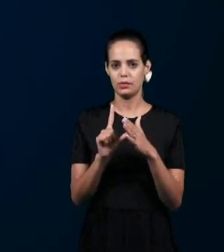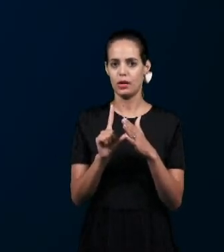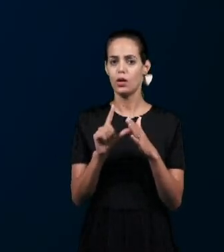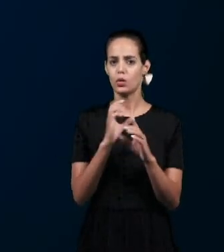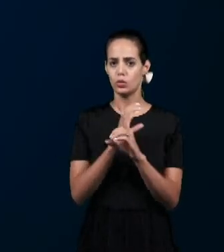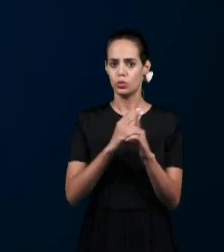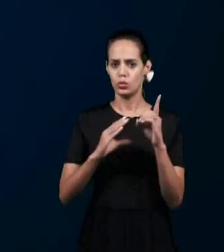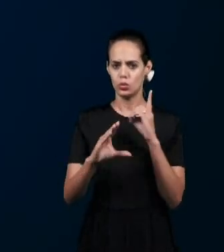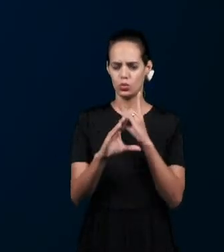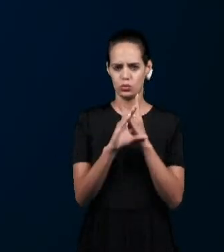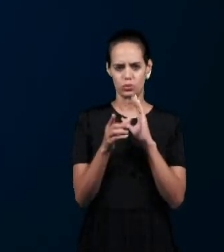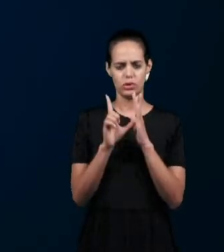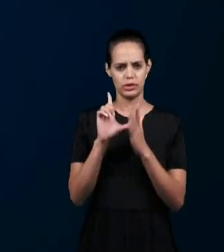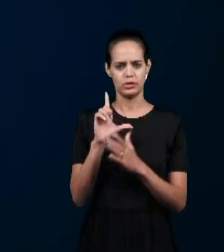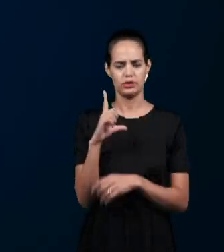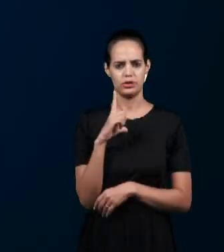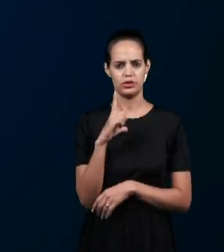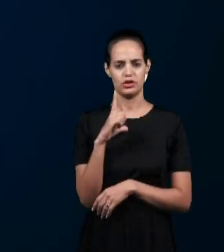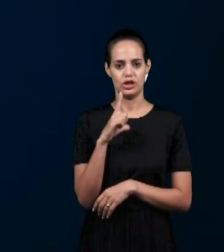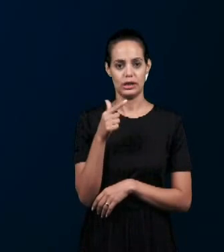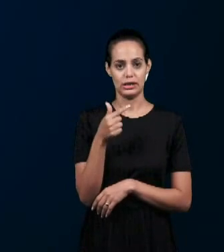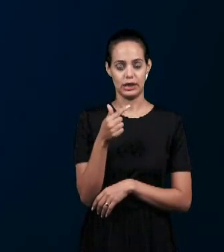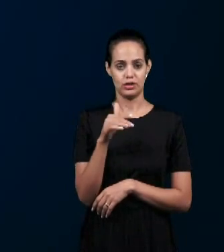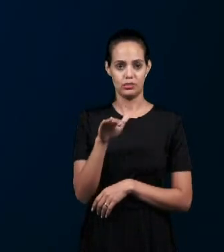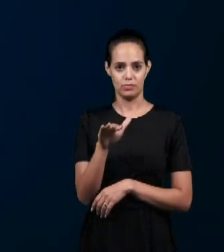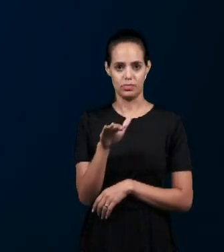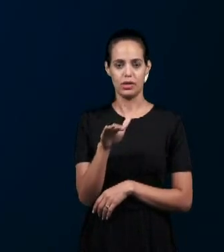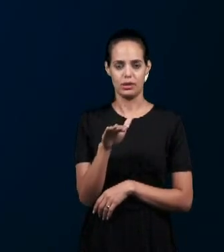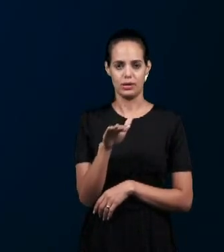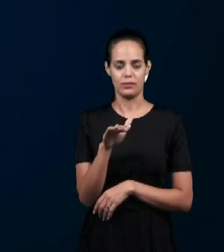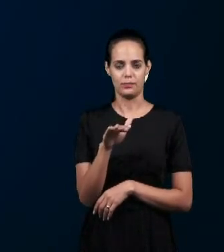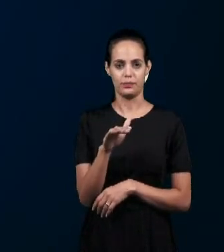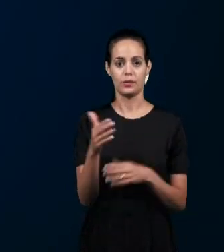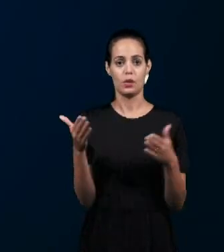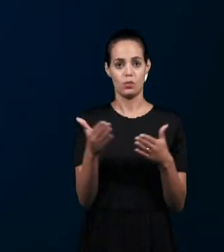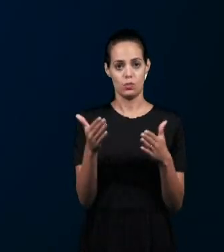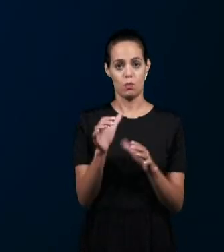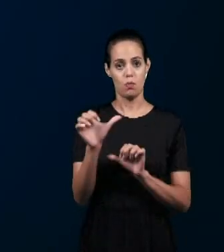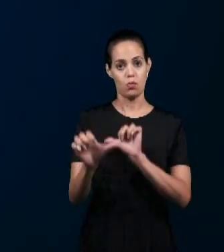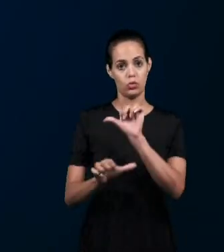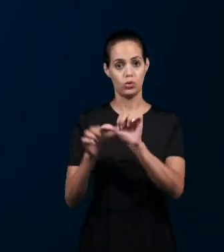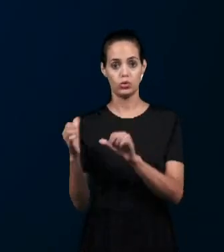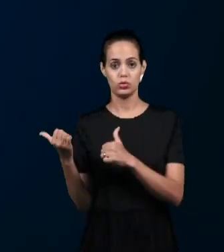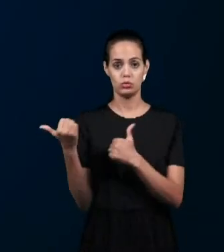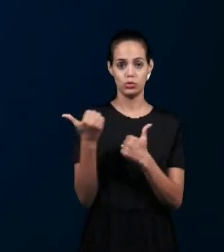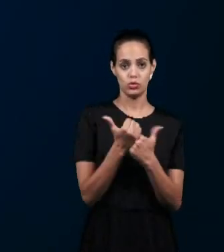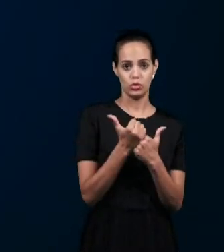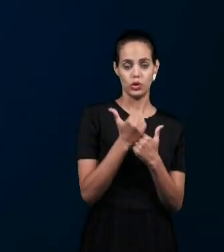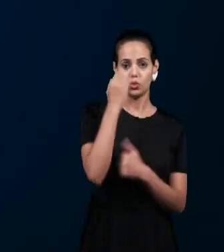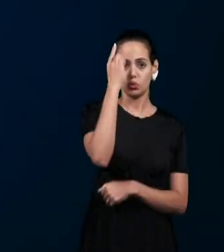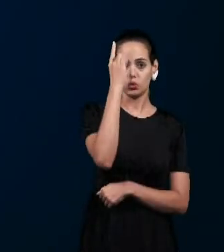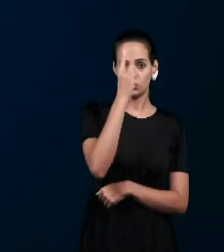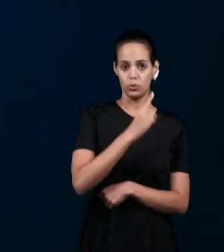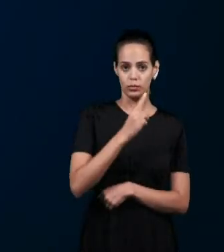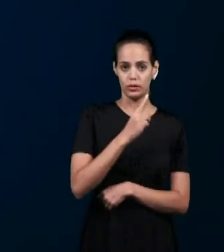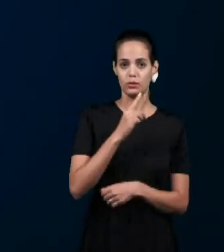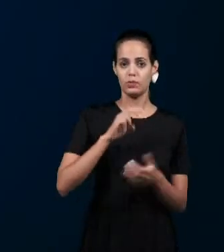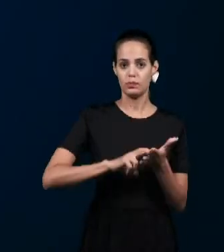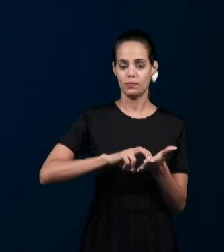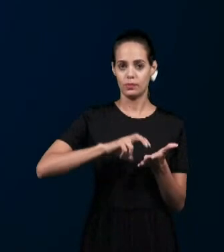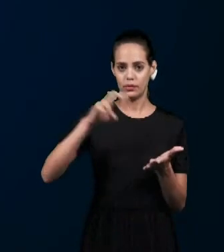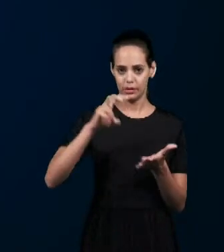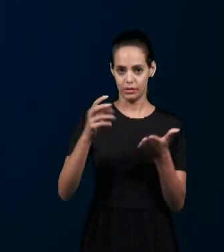agora para aos domingos, às nove e trinta da manhã Muito bem, a nossa primeira